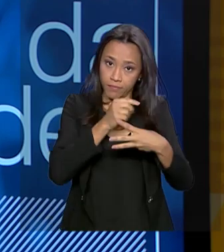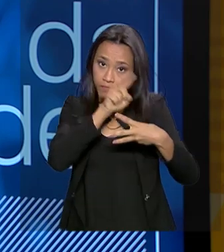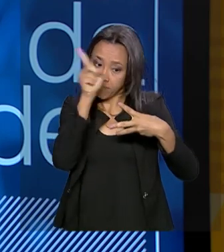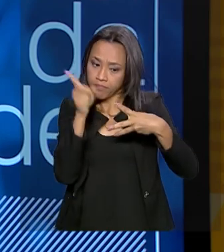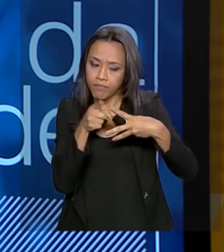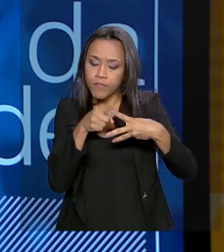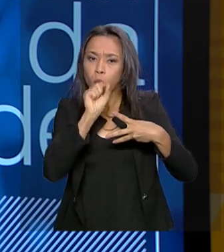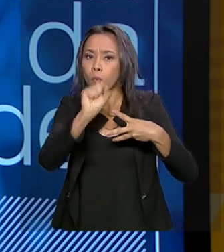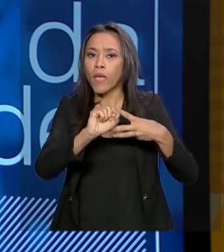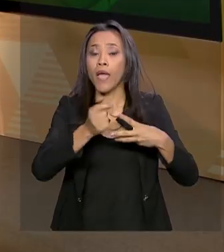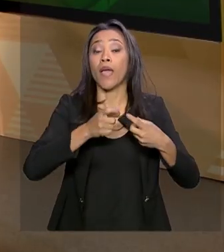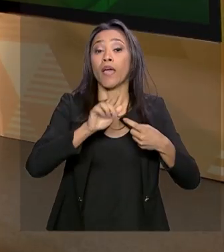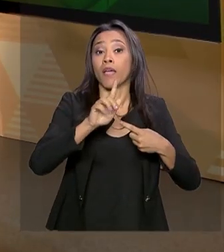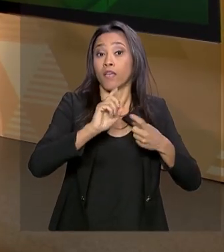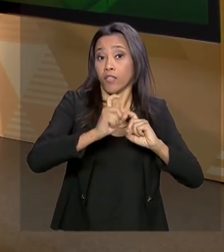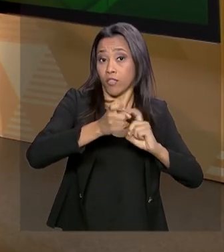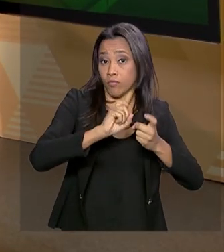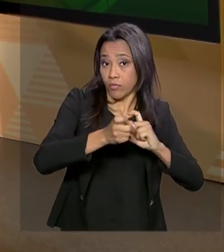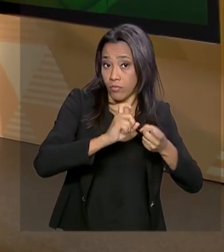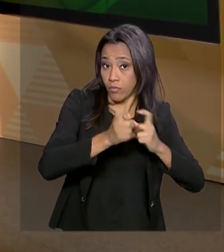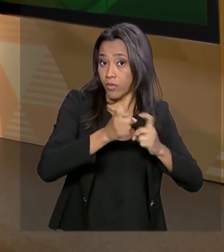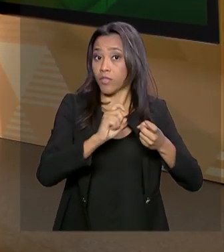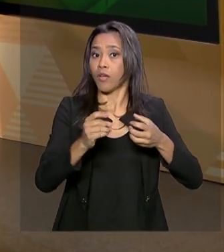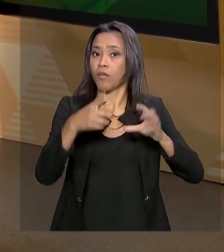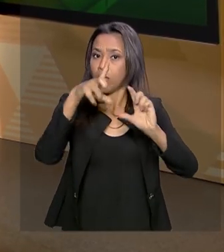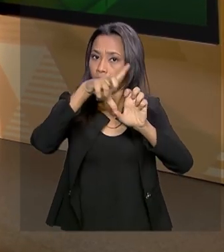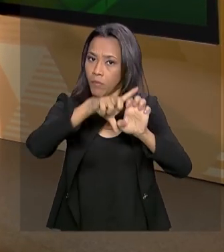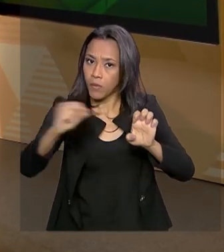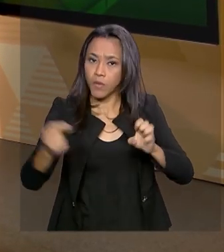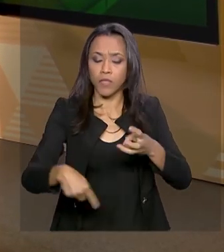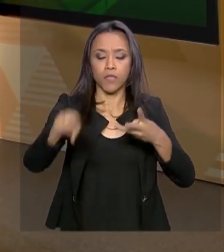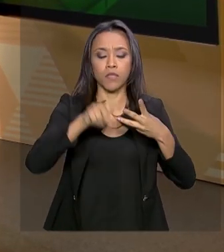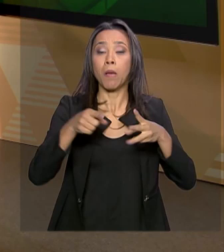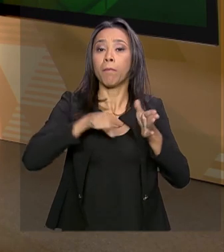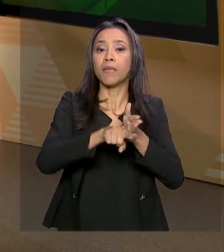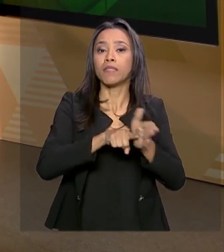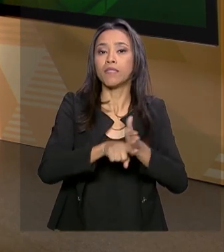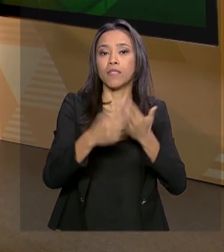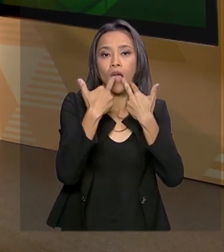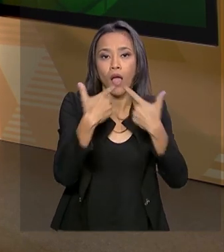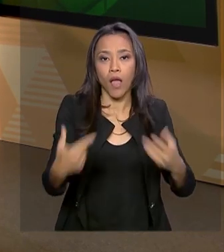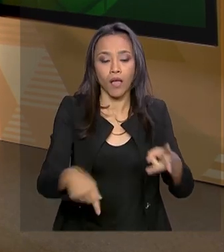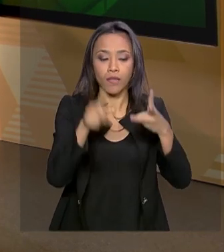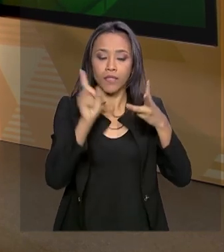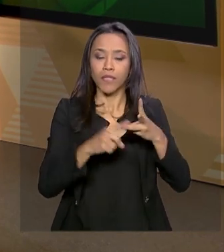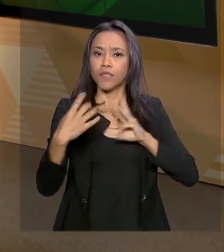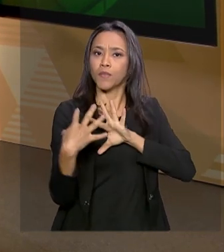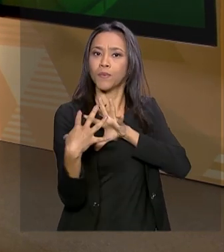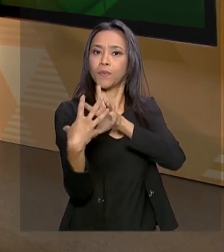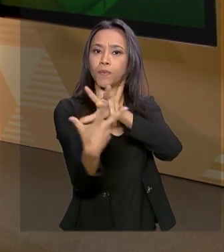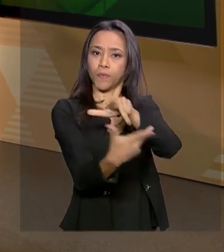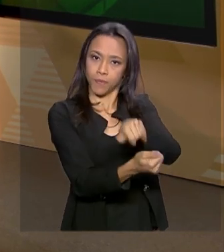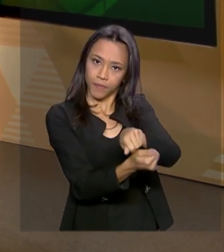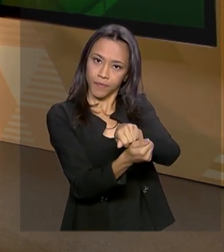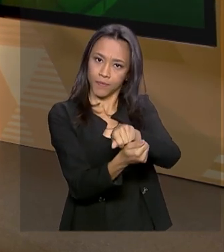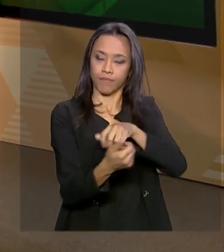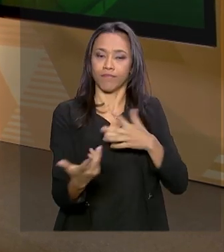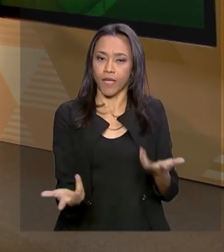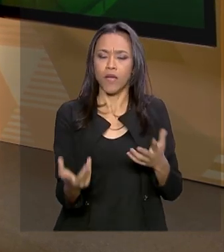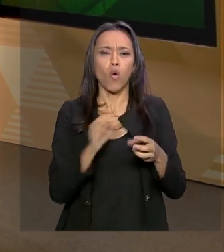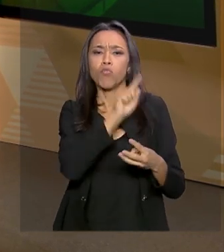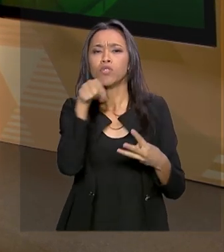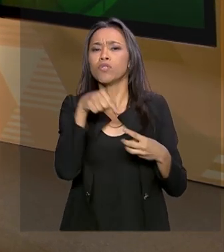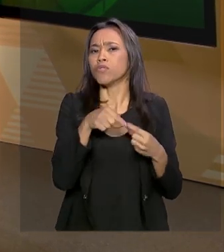gestão, governança e empreendedorismo. O segundo, pesquisa e inovação. E o terceiro, internacionalização. Qual é o objetivo?